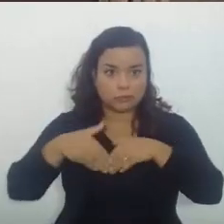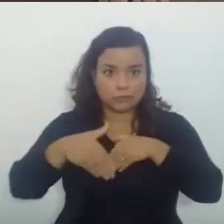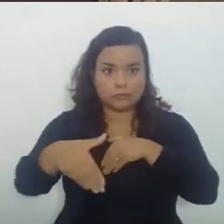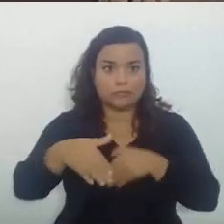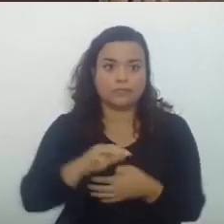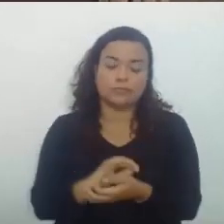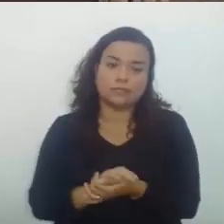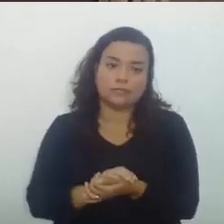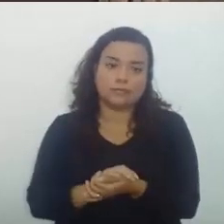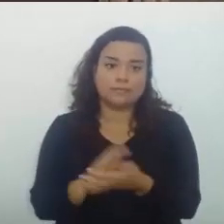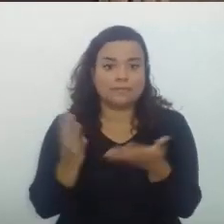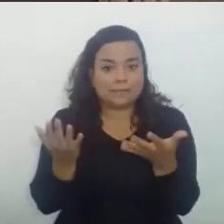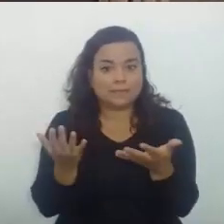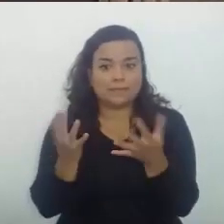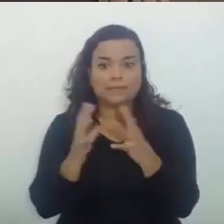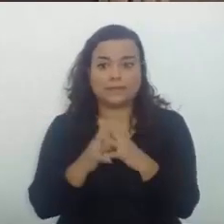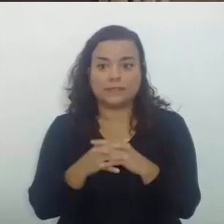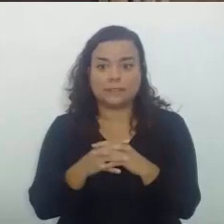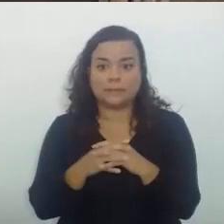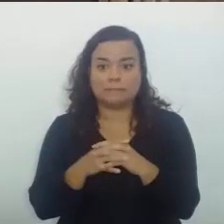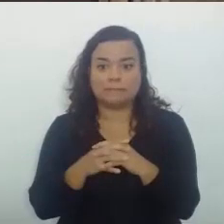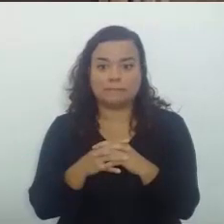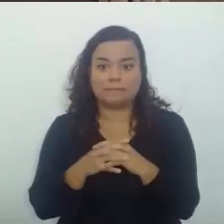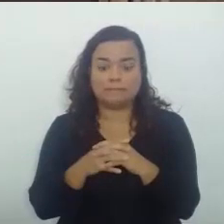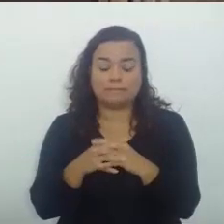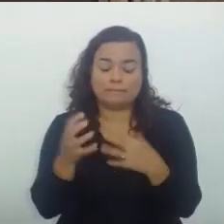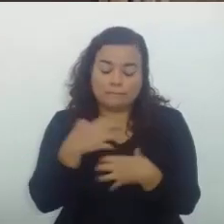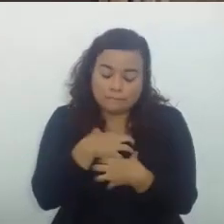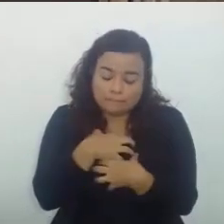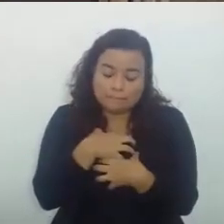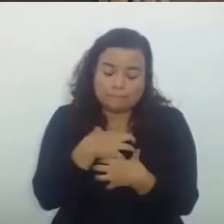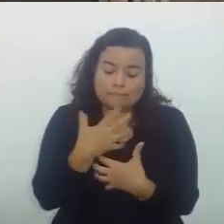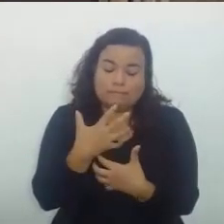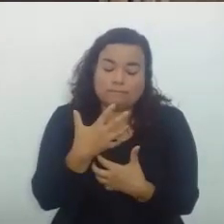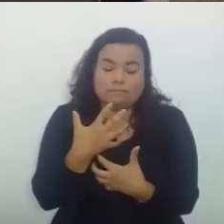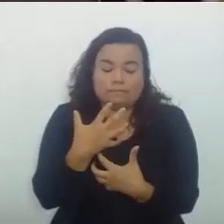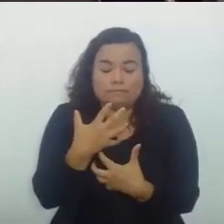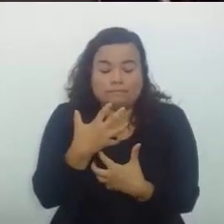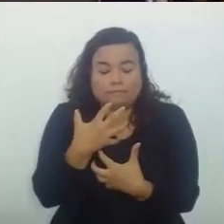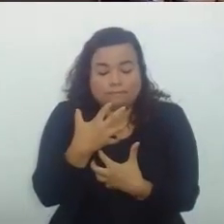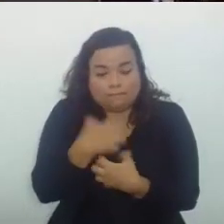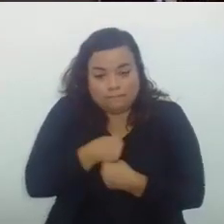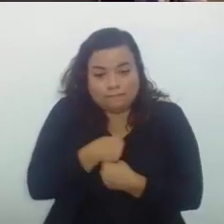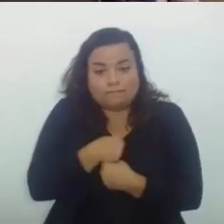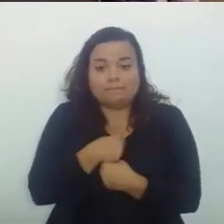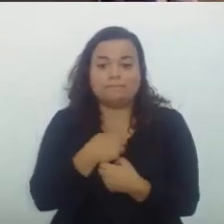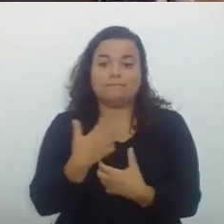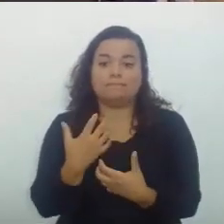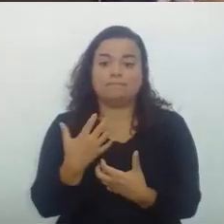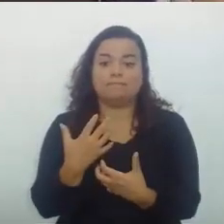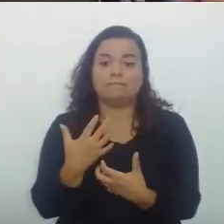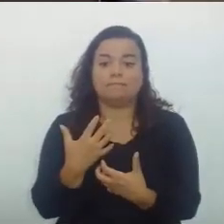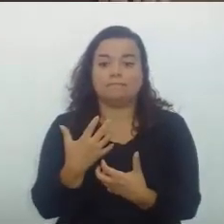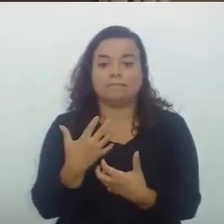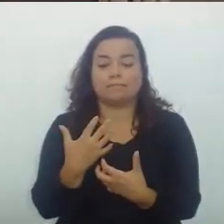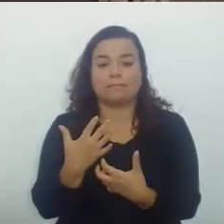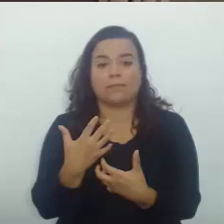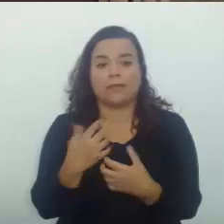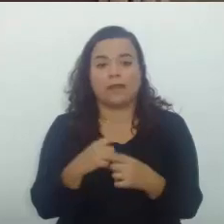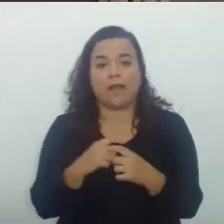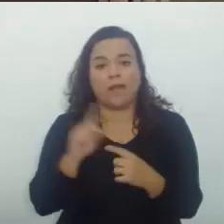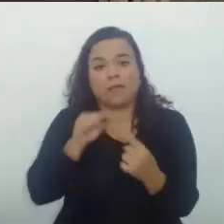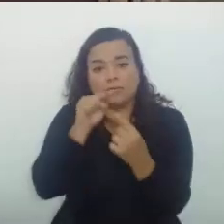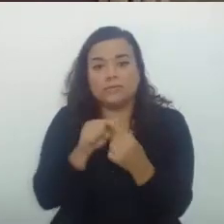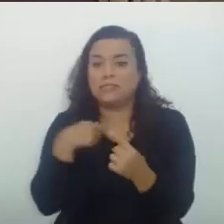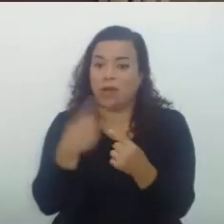Então De certa forma Me dói E a tendência Inicial Nossa É abrir O leque Para que todos